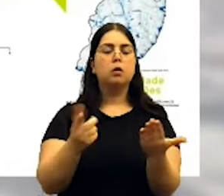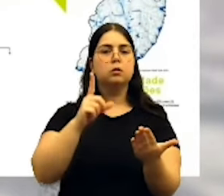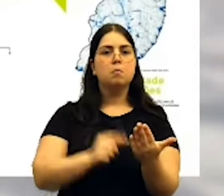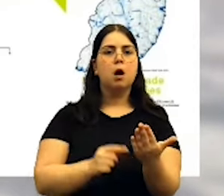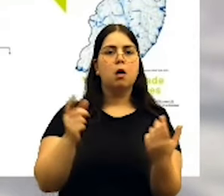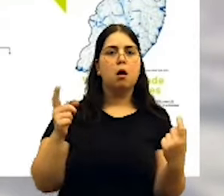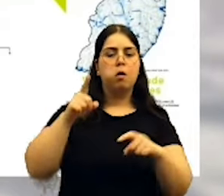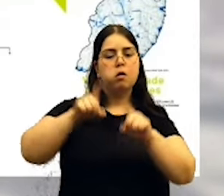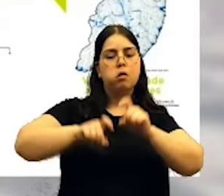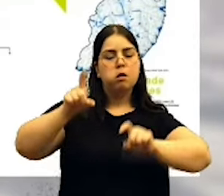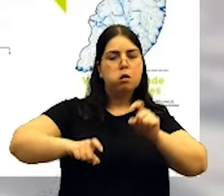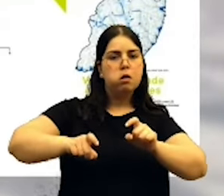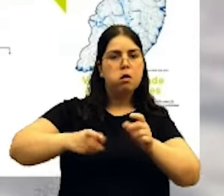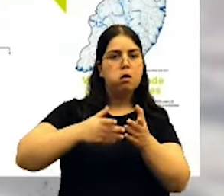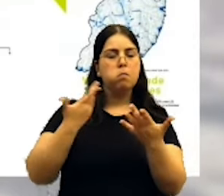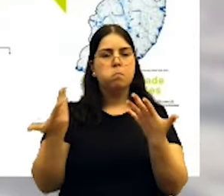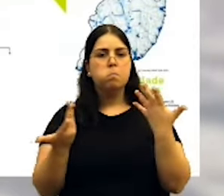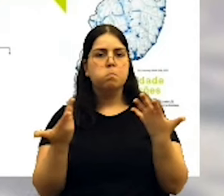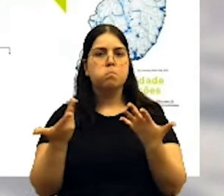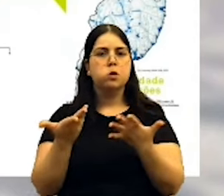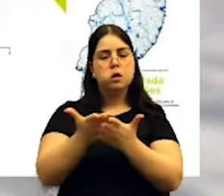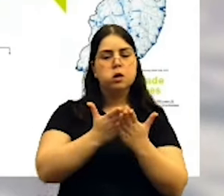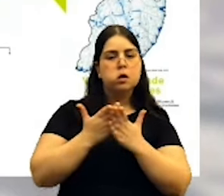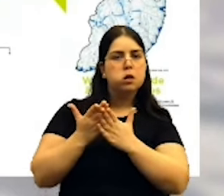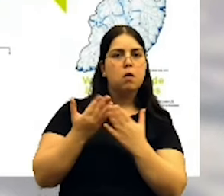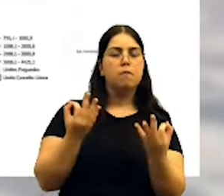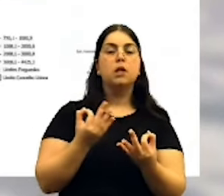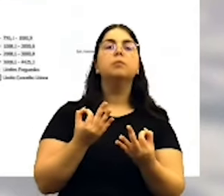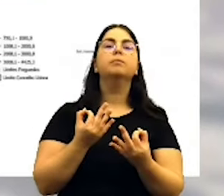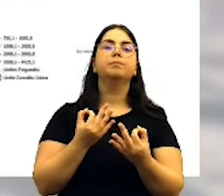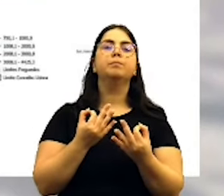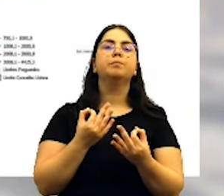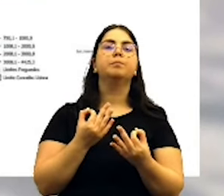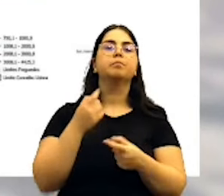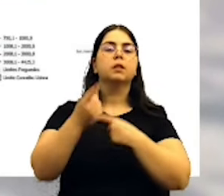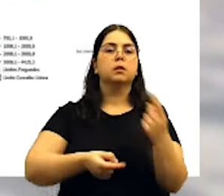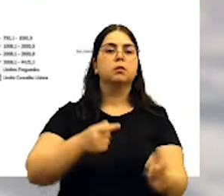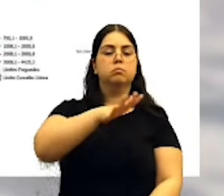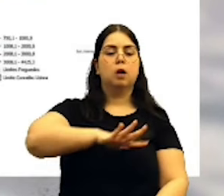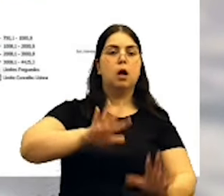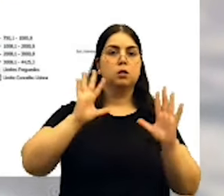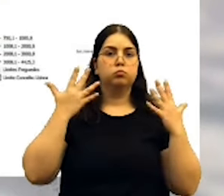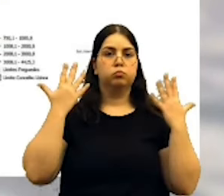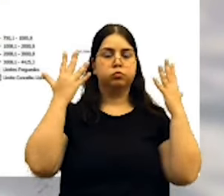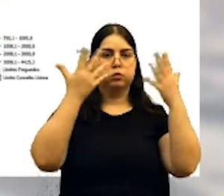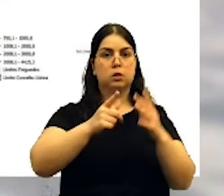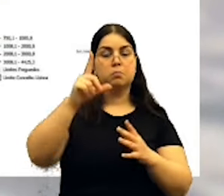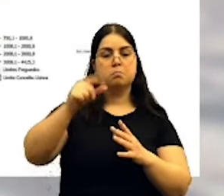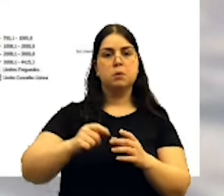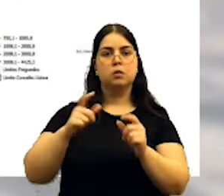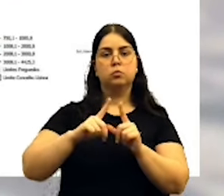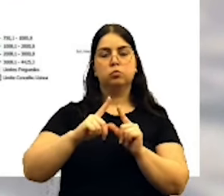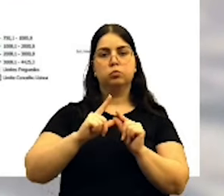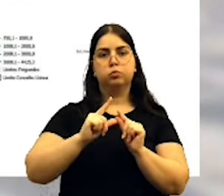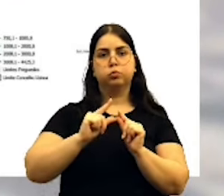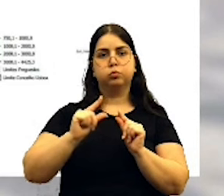a relação entre a densidade de árvores e a distância que